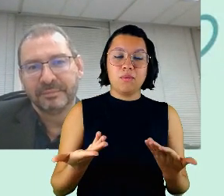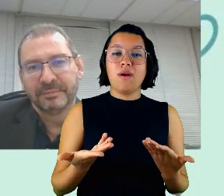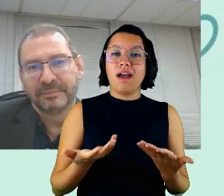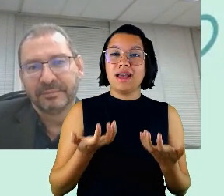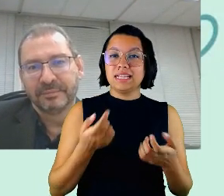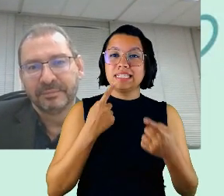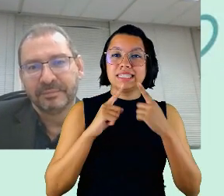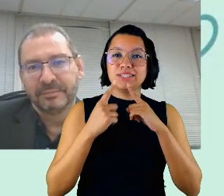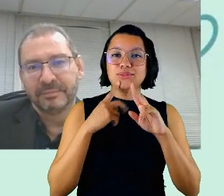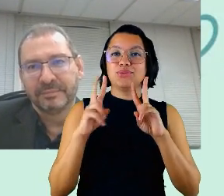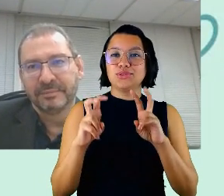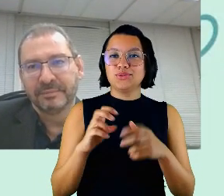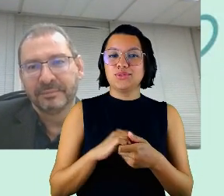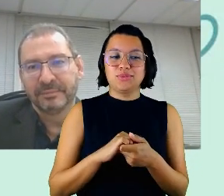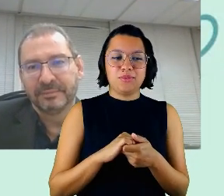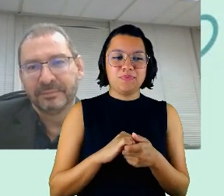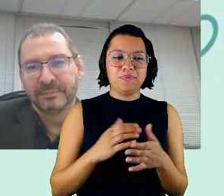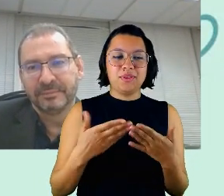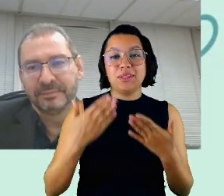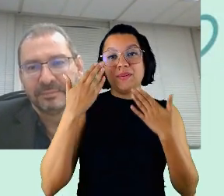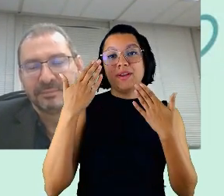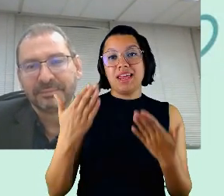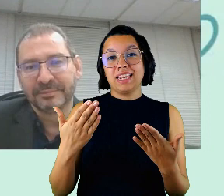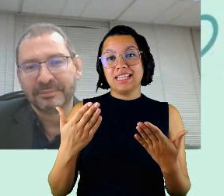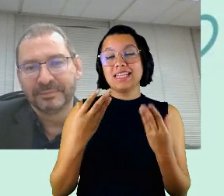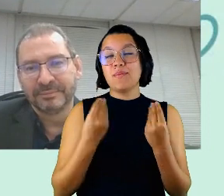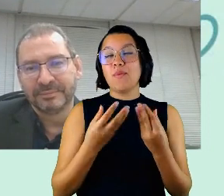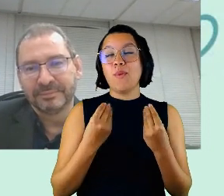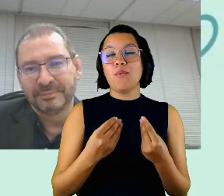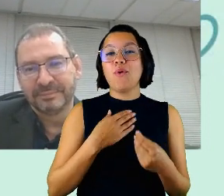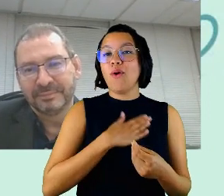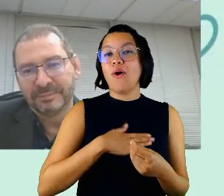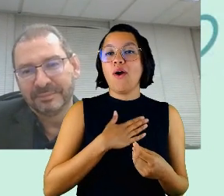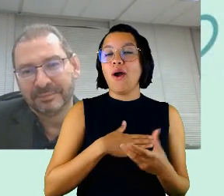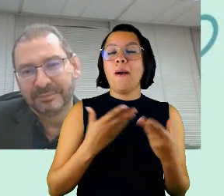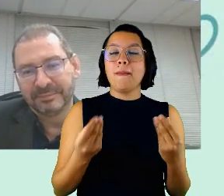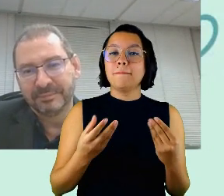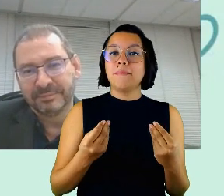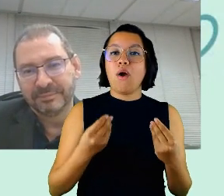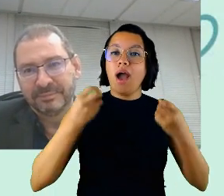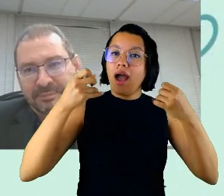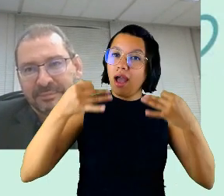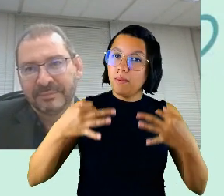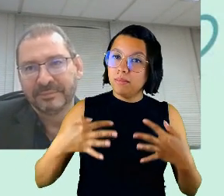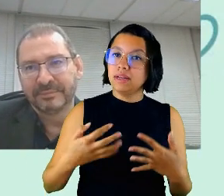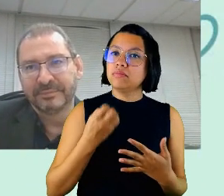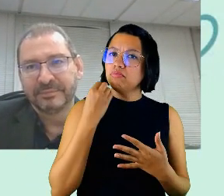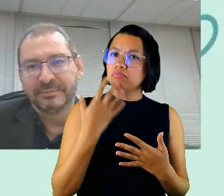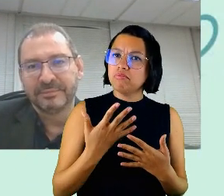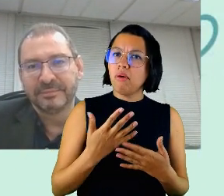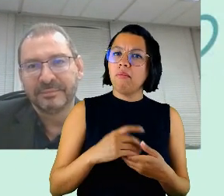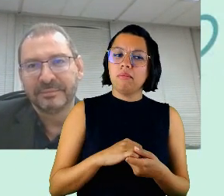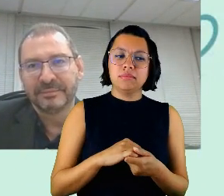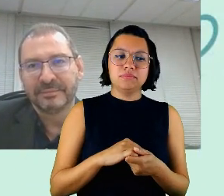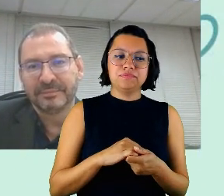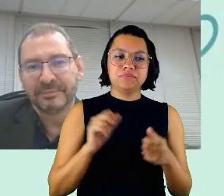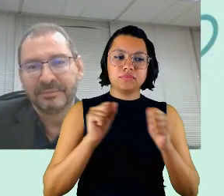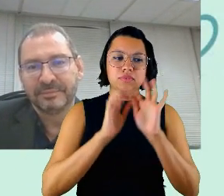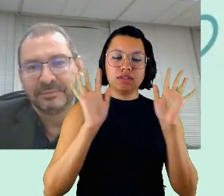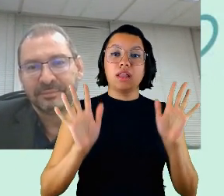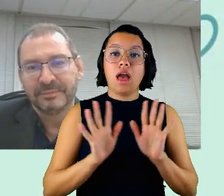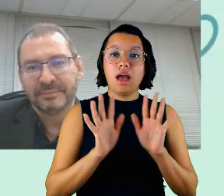então agradecemos muito gostamos muito das explanações foi muito bom muito esclarecedor e